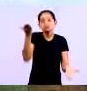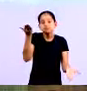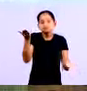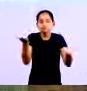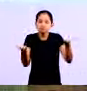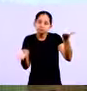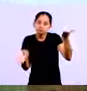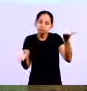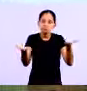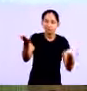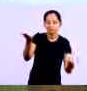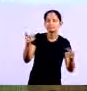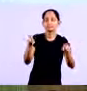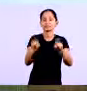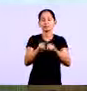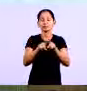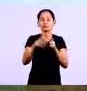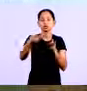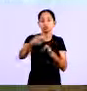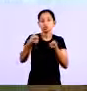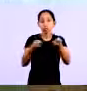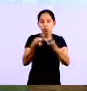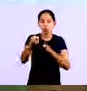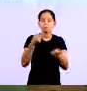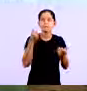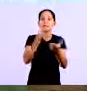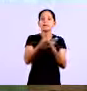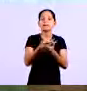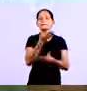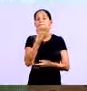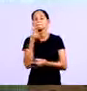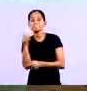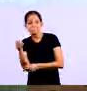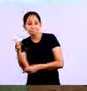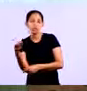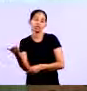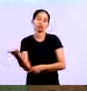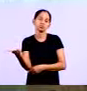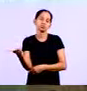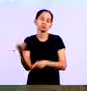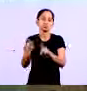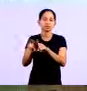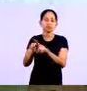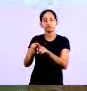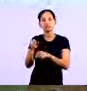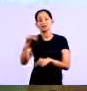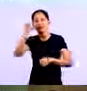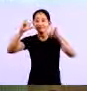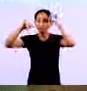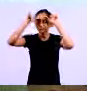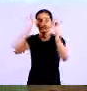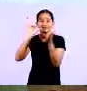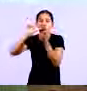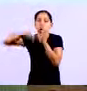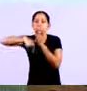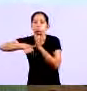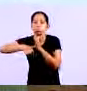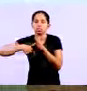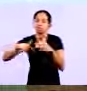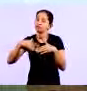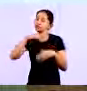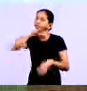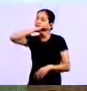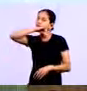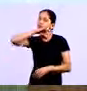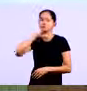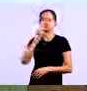E o controle de contas a pagar, ele me dá a condição de eu controlar isso. Eu evitar ficar atrasando. Se aquela